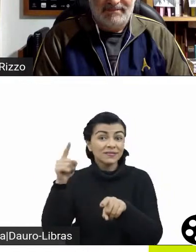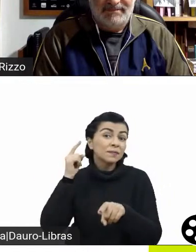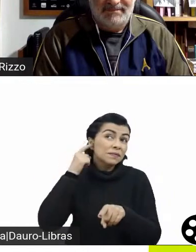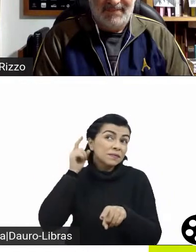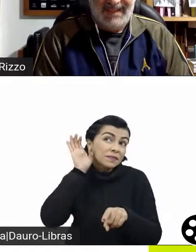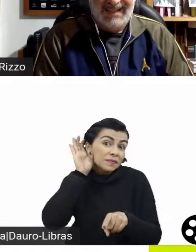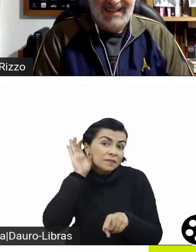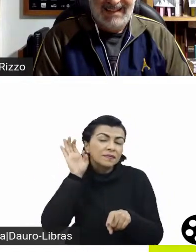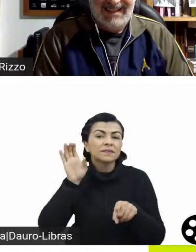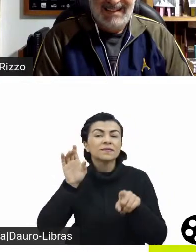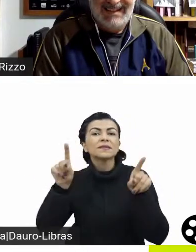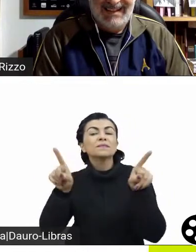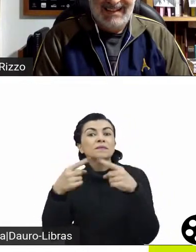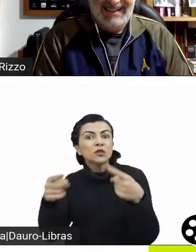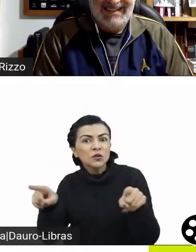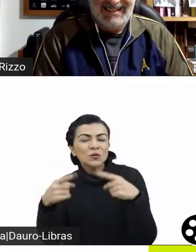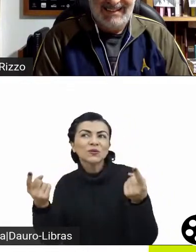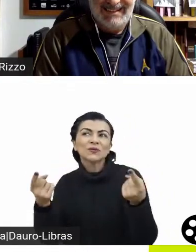o Sérgio enxerga isso.